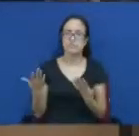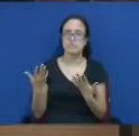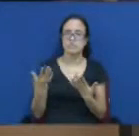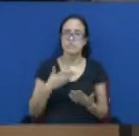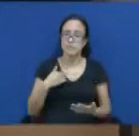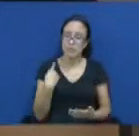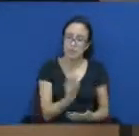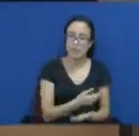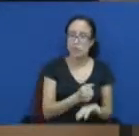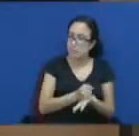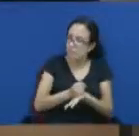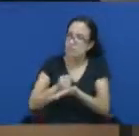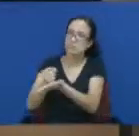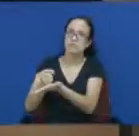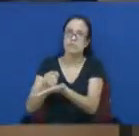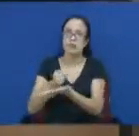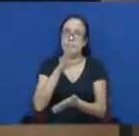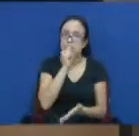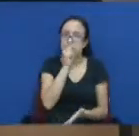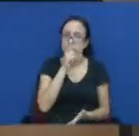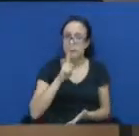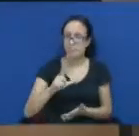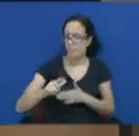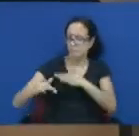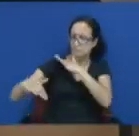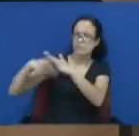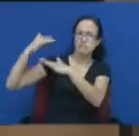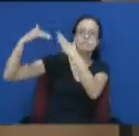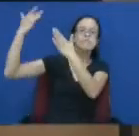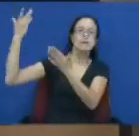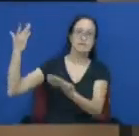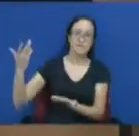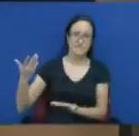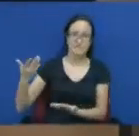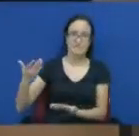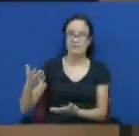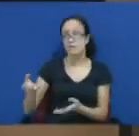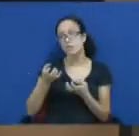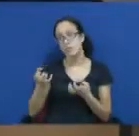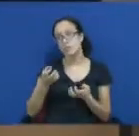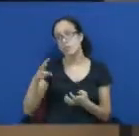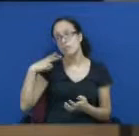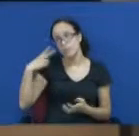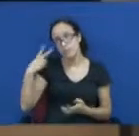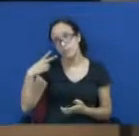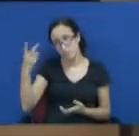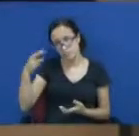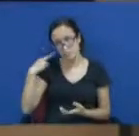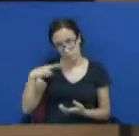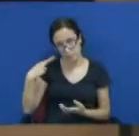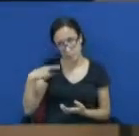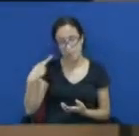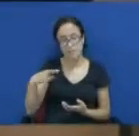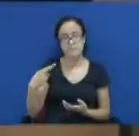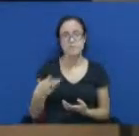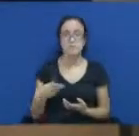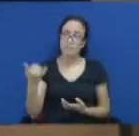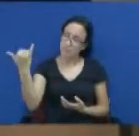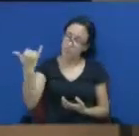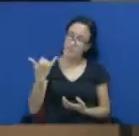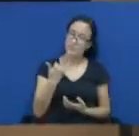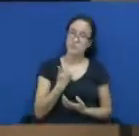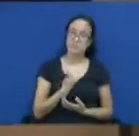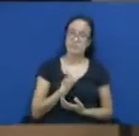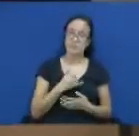É isso que a gente quer. Quer que a prefeitura avance. E nós queremos, vereador Ronei, você me disse sexta-feira, que a bancada governista está